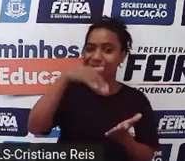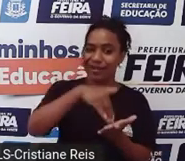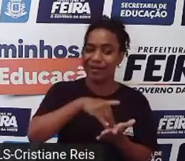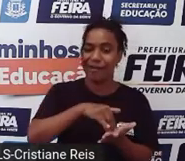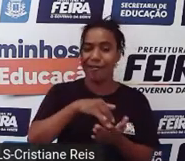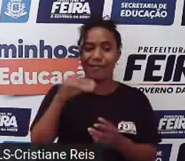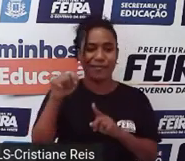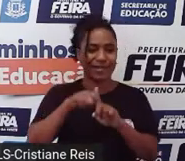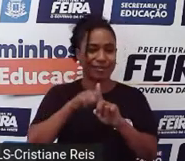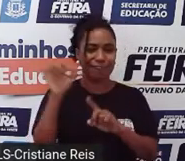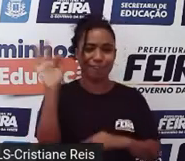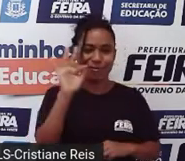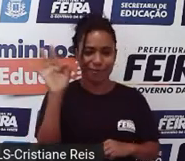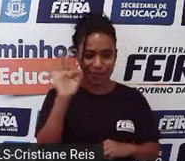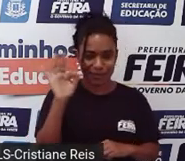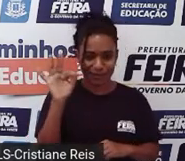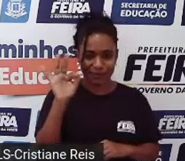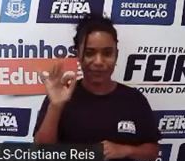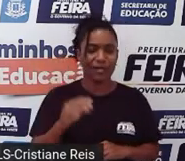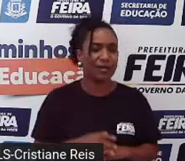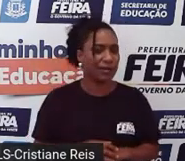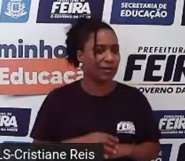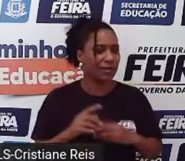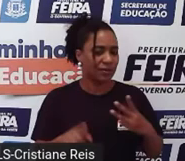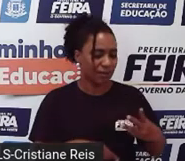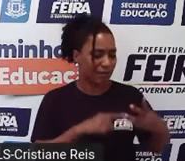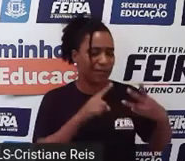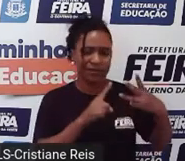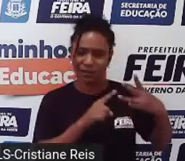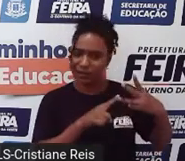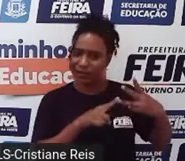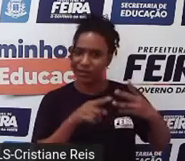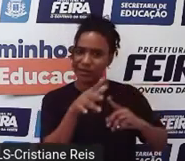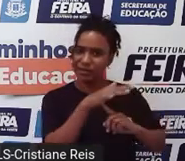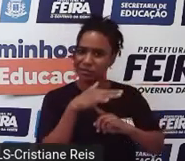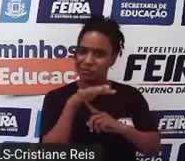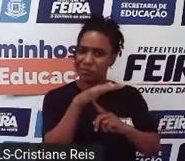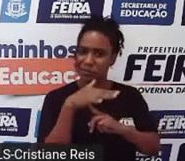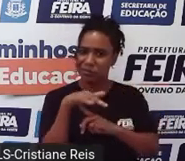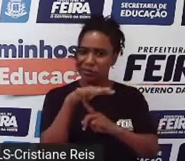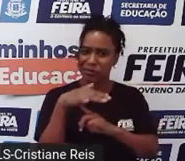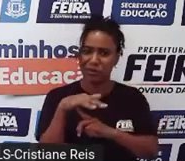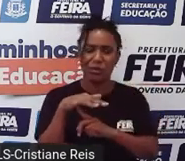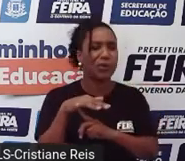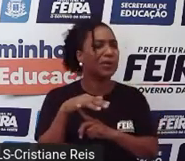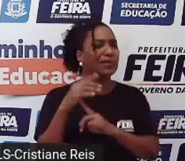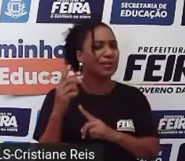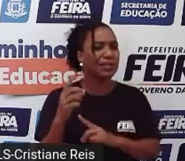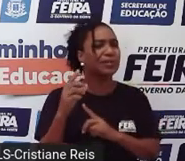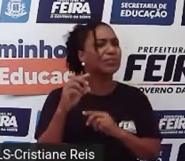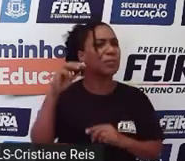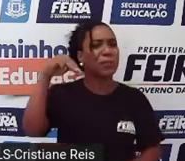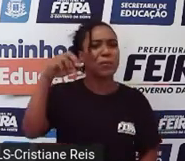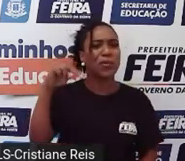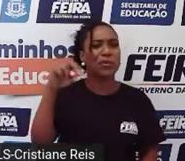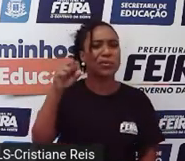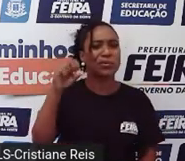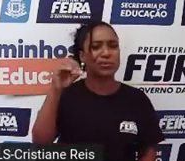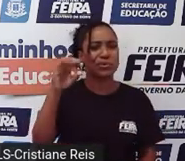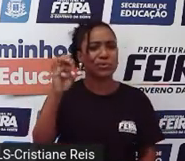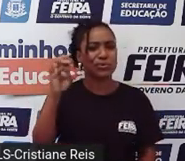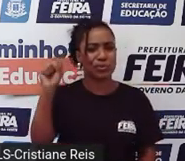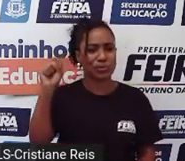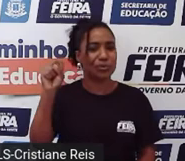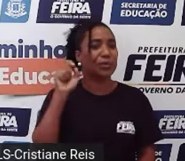Agora, tem uma terceira estação que é chamada de monções. A estação das monções. E o que é significa